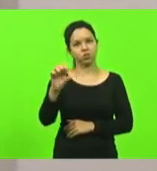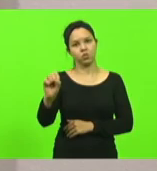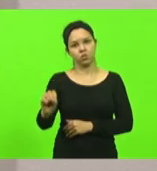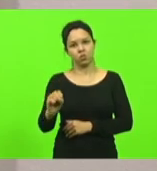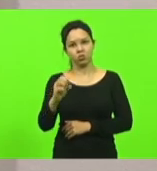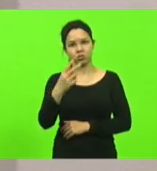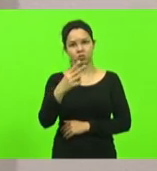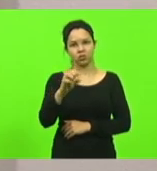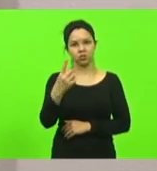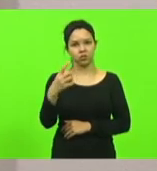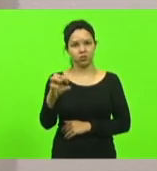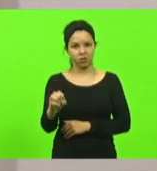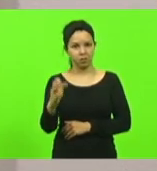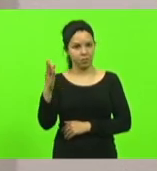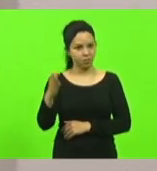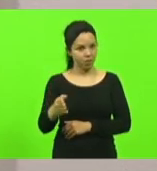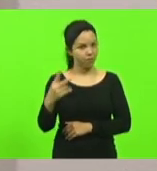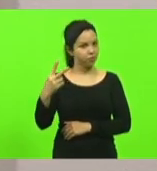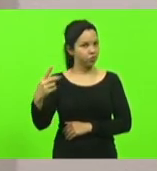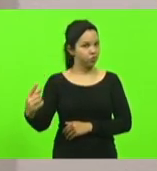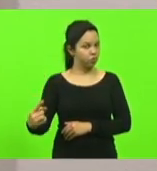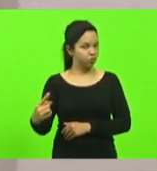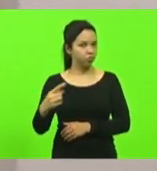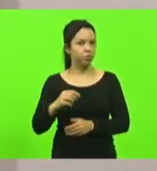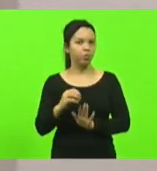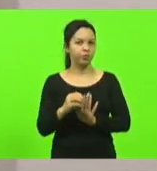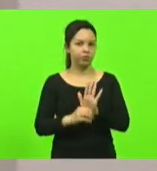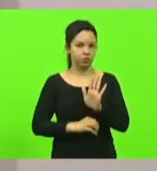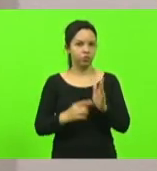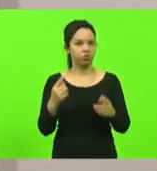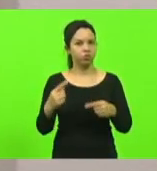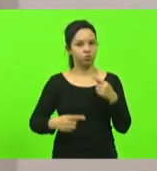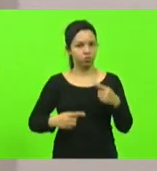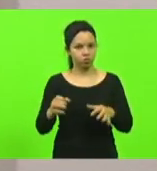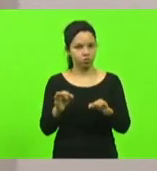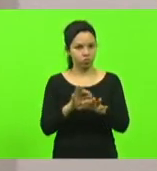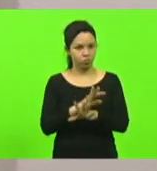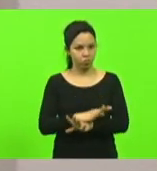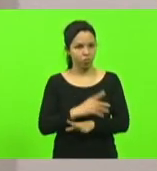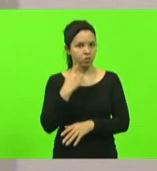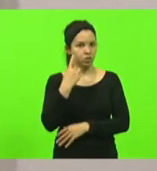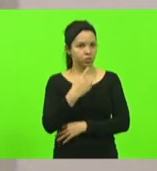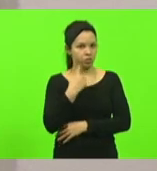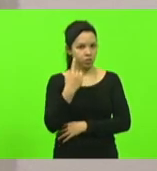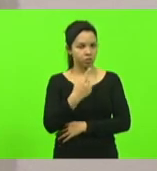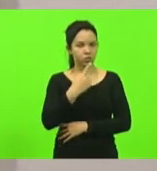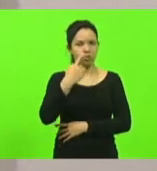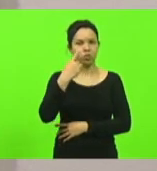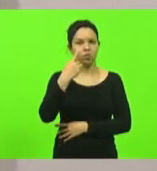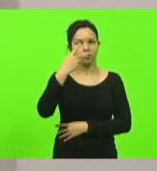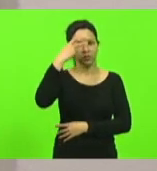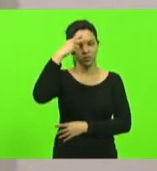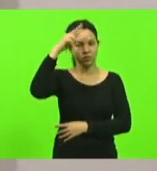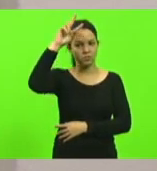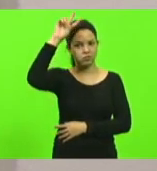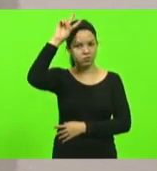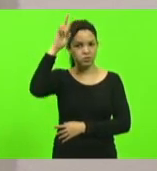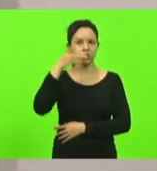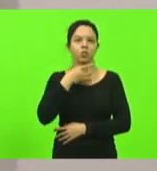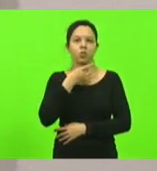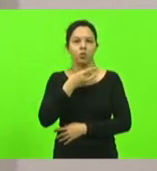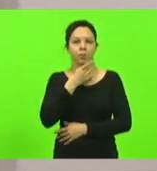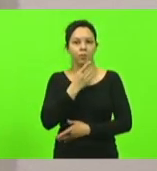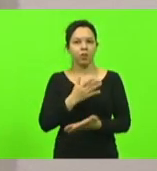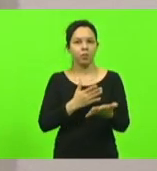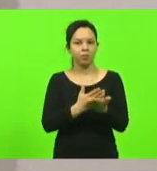barra 2021. Ex-ofício, após ser discutido pelos Srs. Deputados, Dr. Vicente Caropreso e Valdir Cobalchini, foi